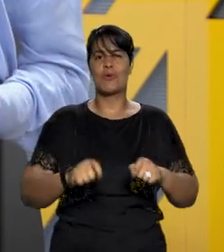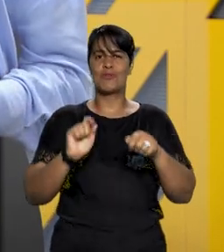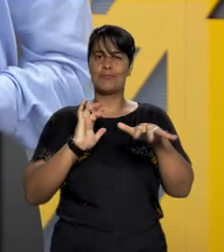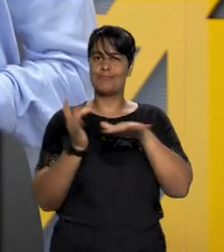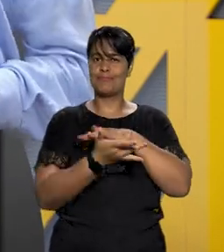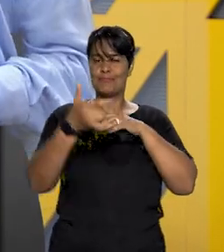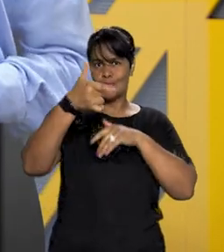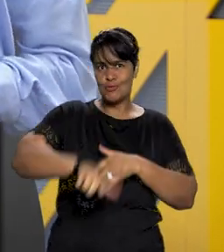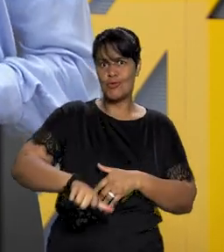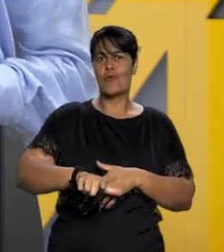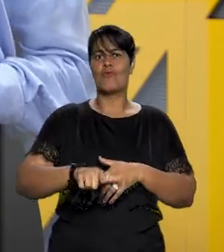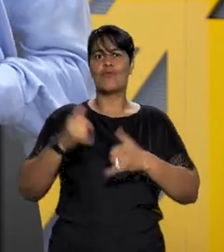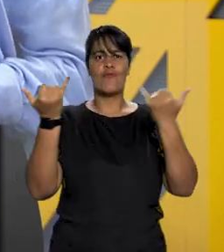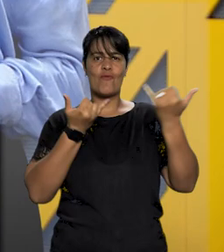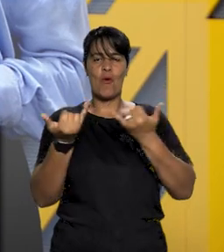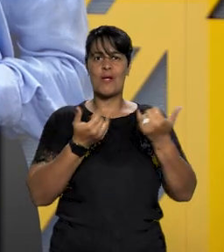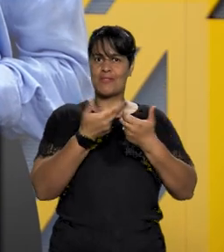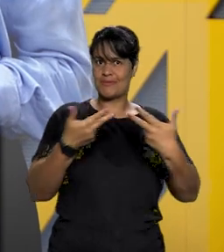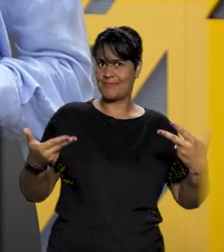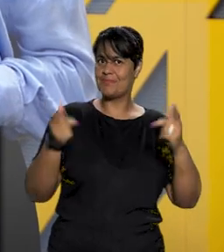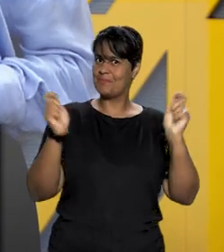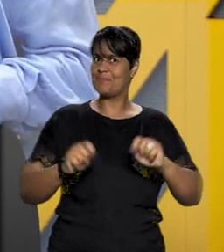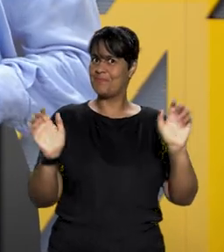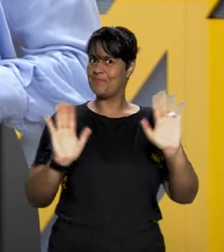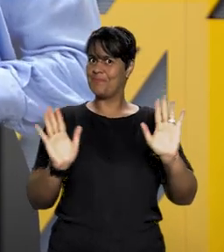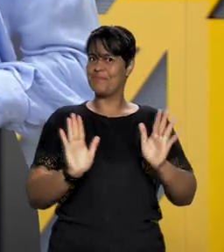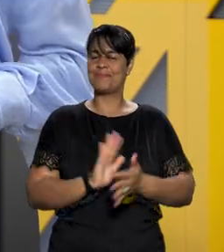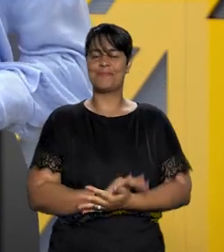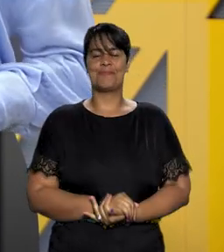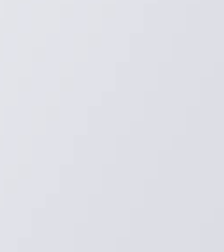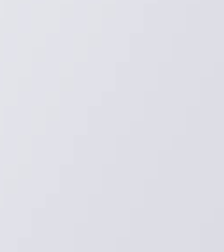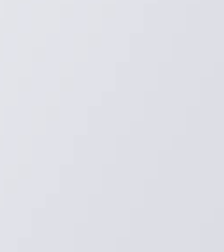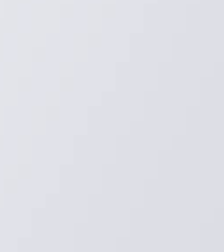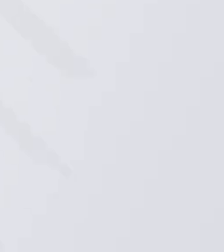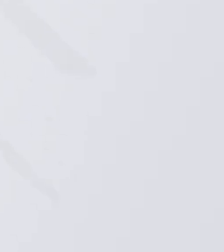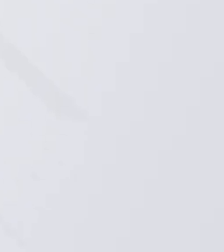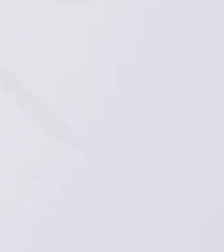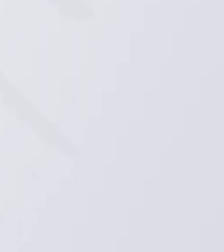no site do STJ e nas nossas redes sociais. Até a próxima!